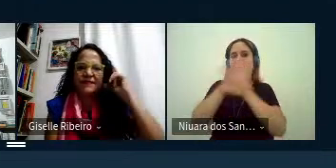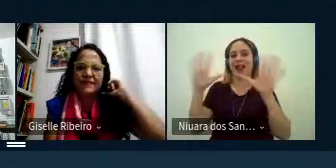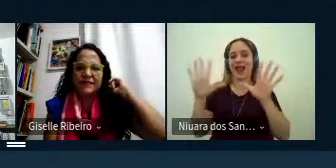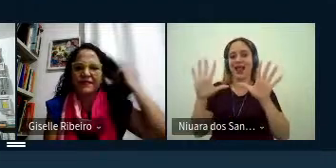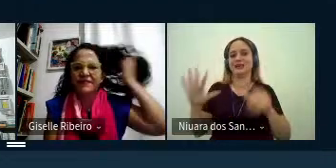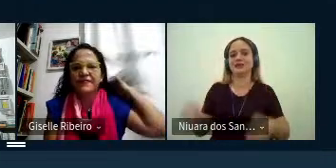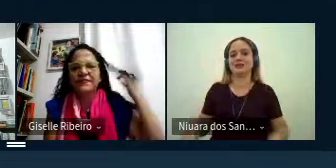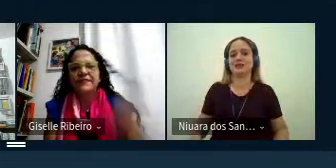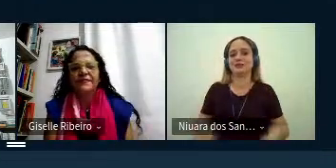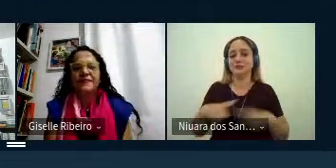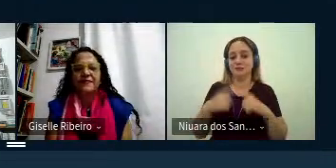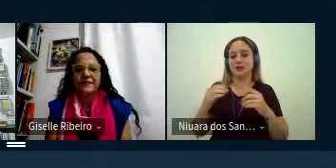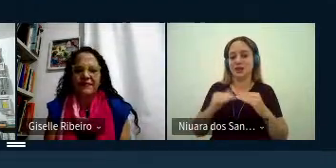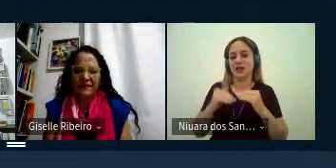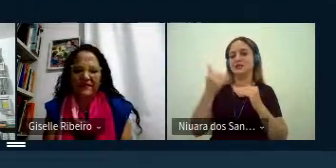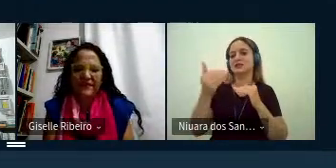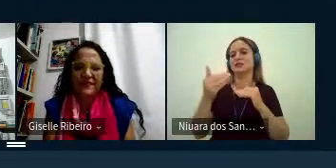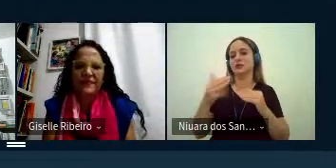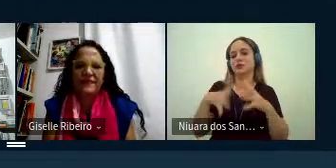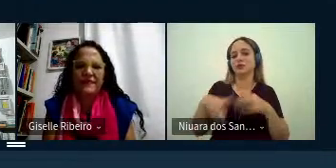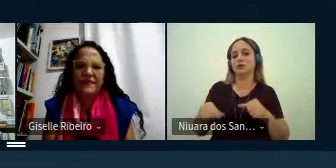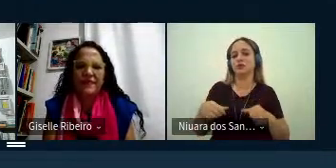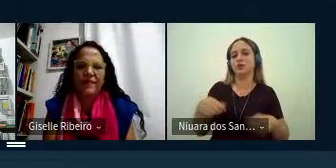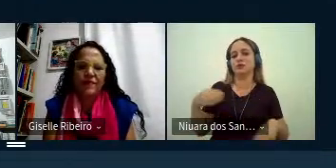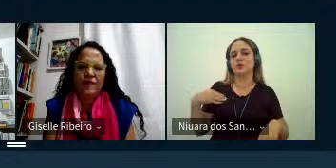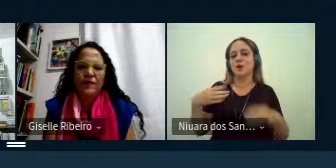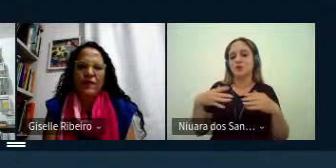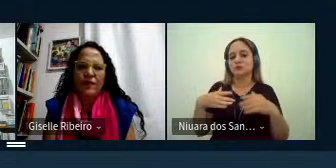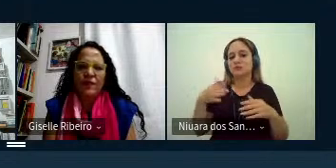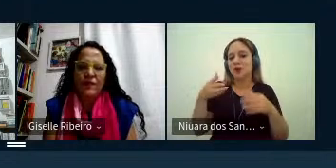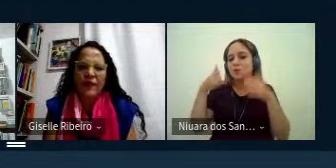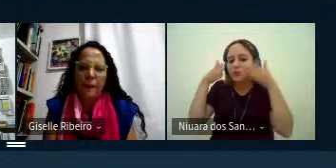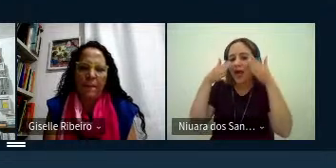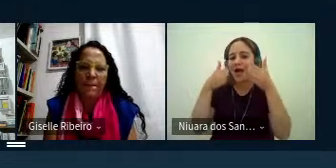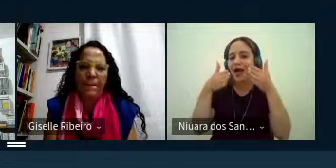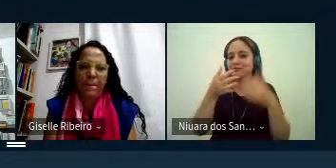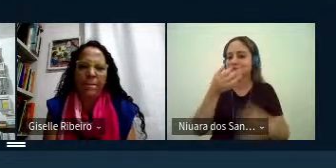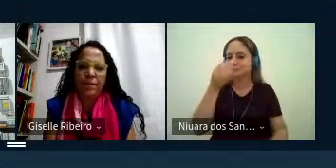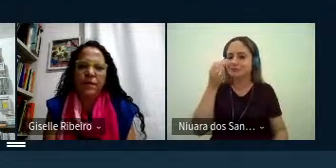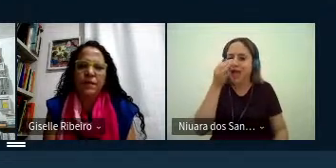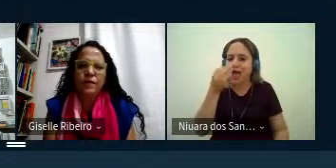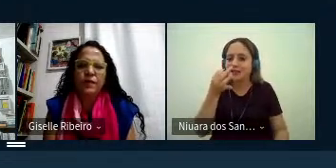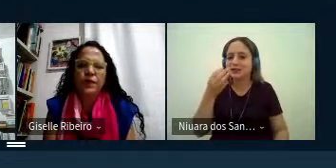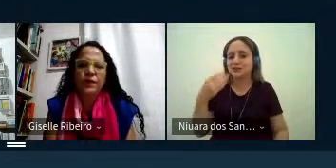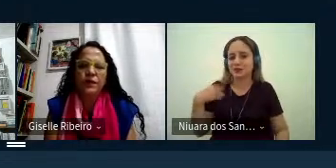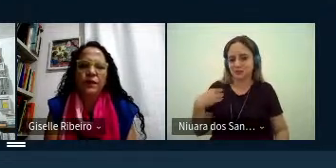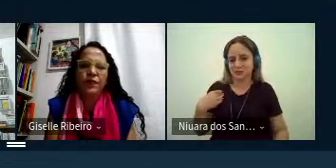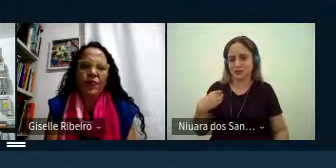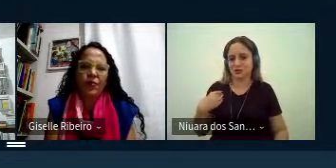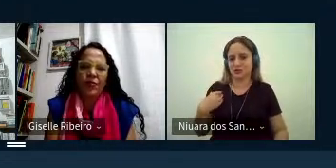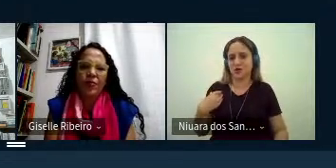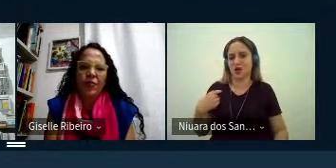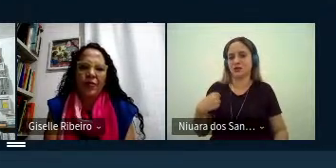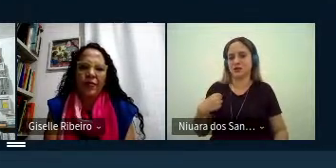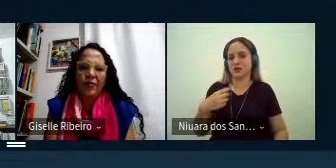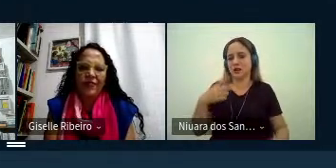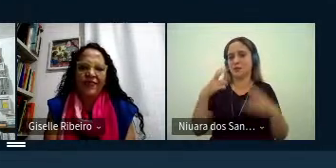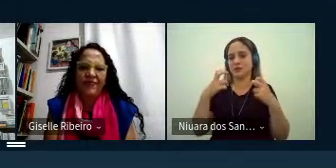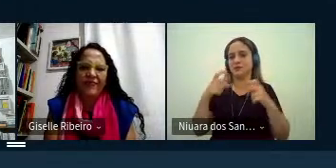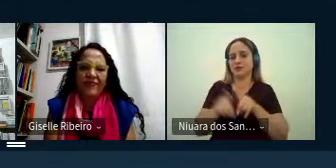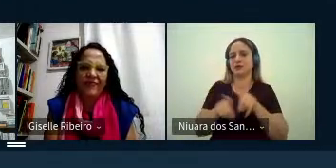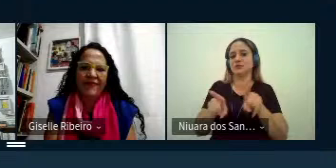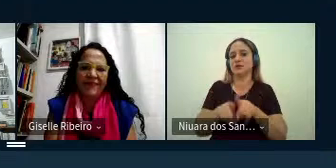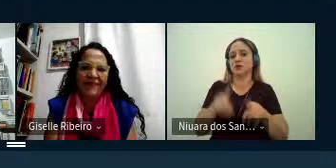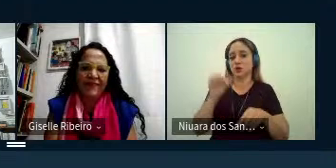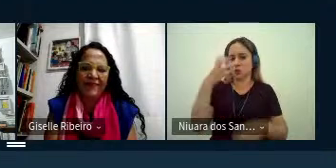amor mas acima de tudo uma atenção né uma um rigor dá para perceber também o teu